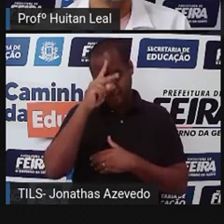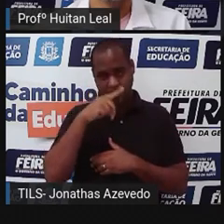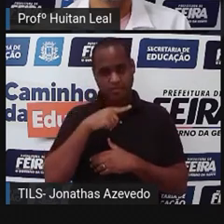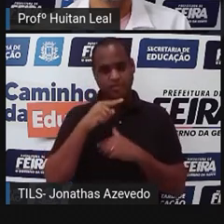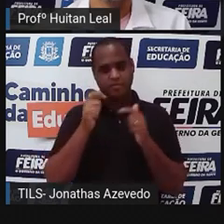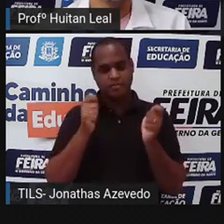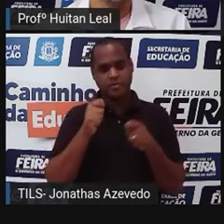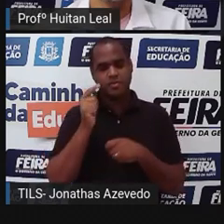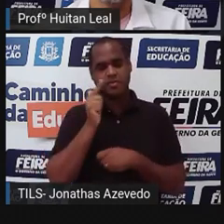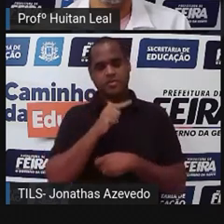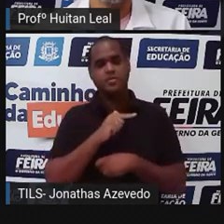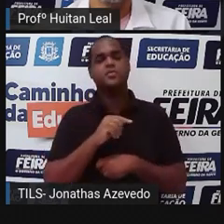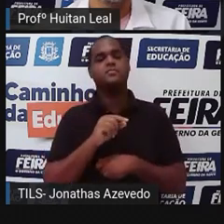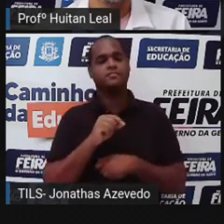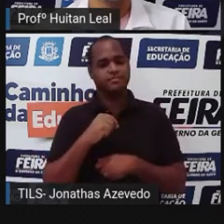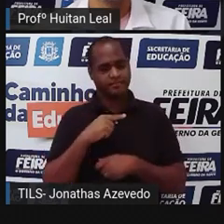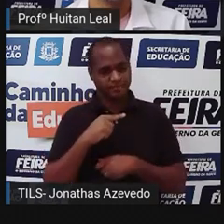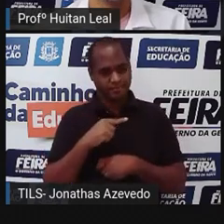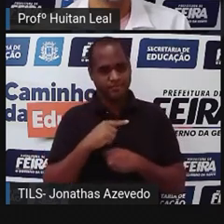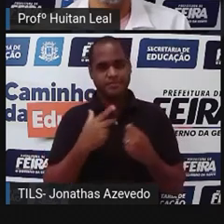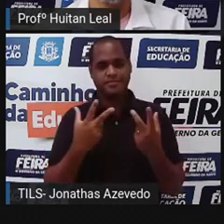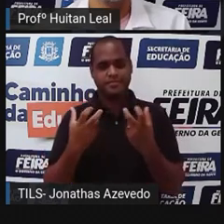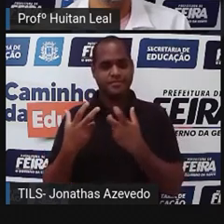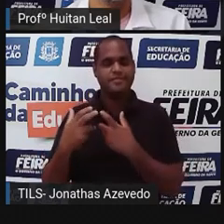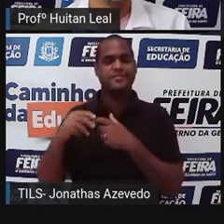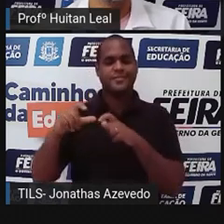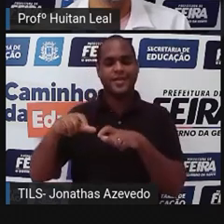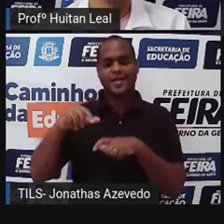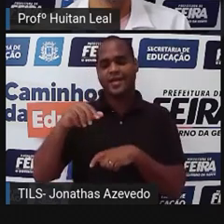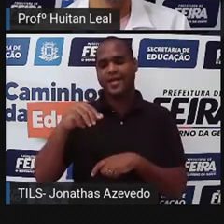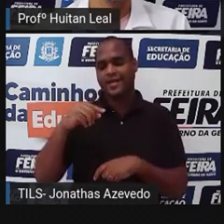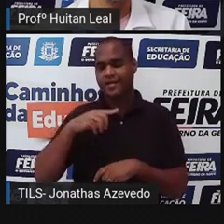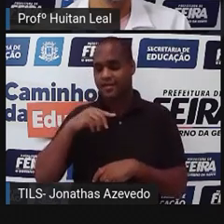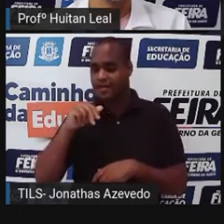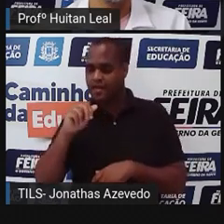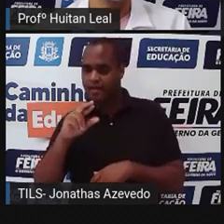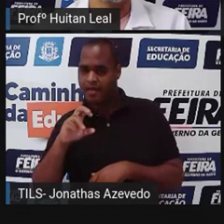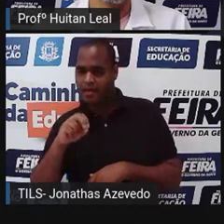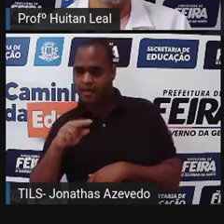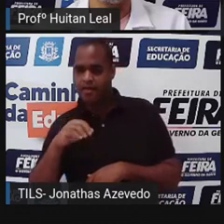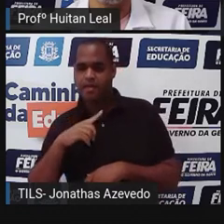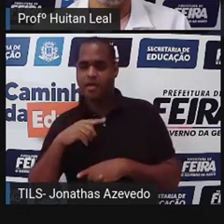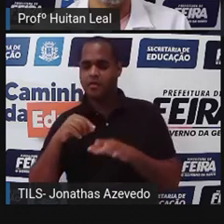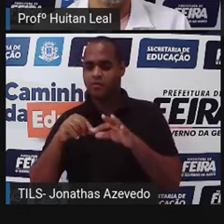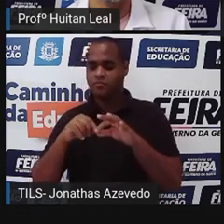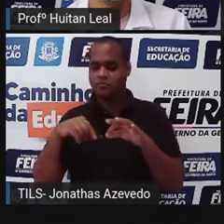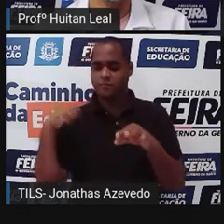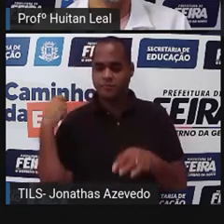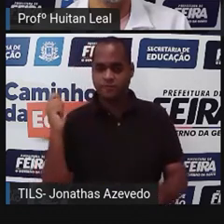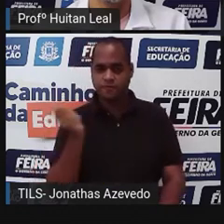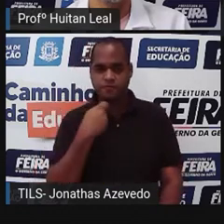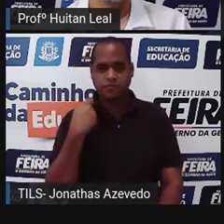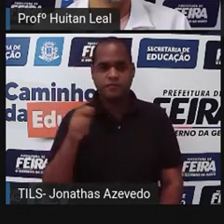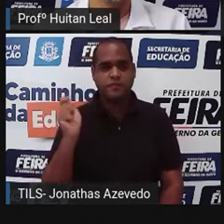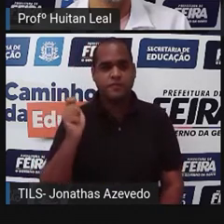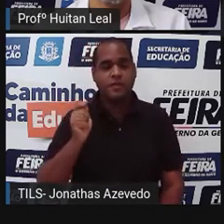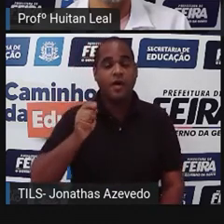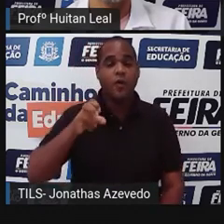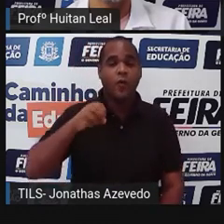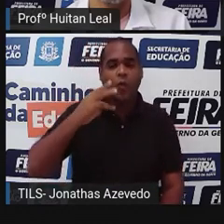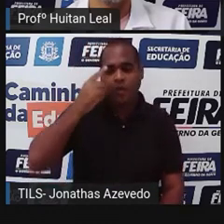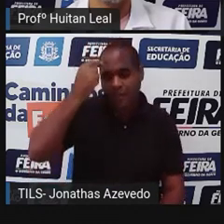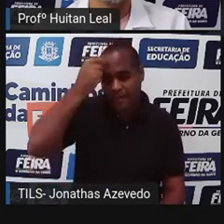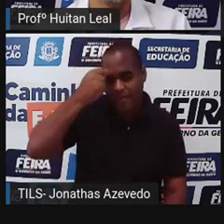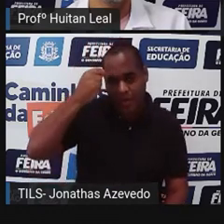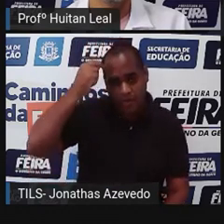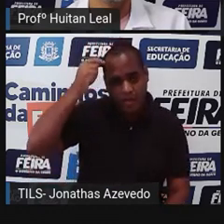Se nós formos observar lá no mundo de Nárnia, ou em Harry Potter, a gente vai ver que o espaço